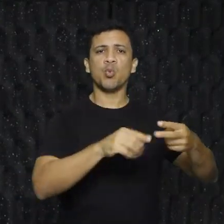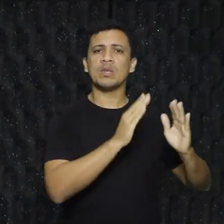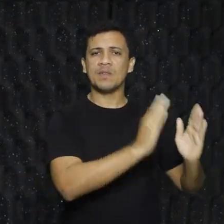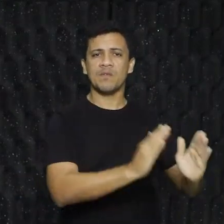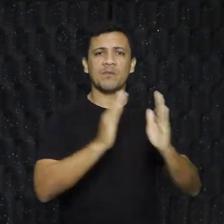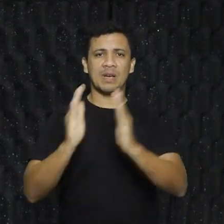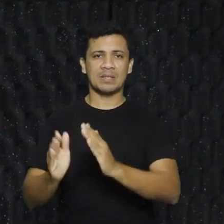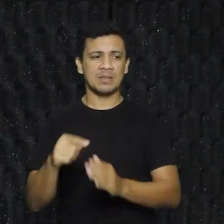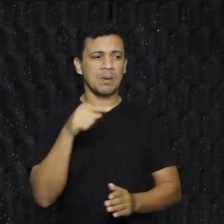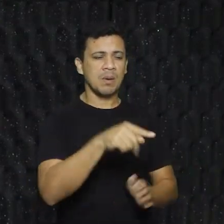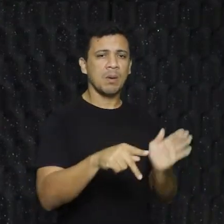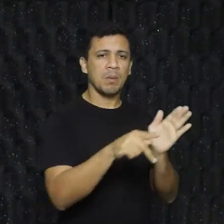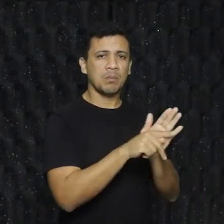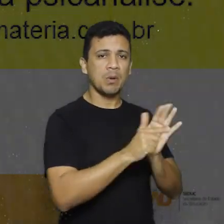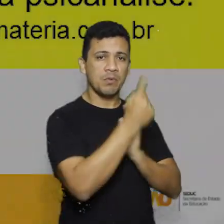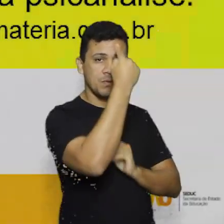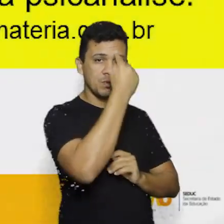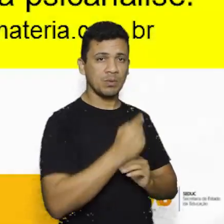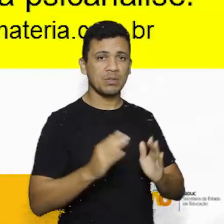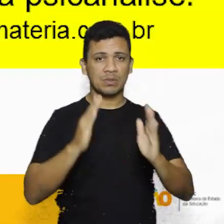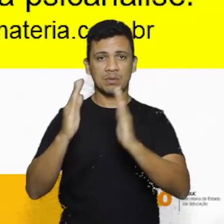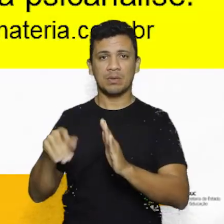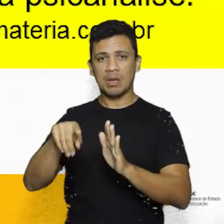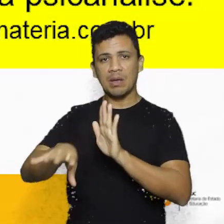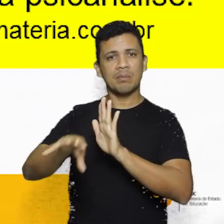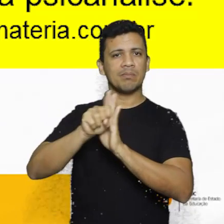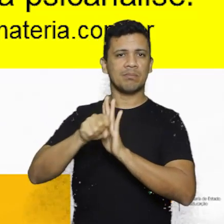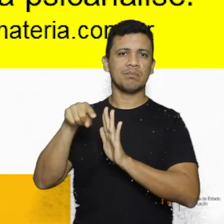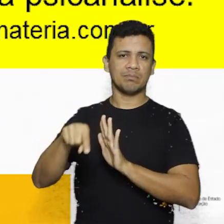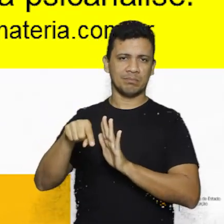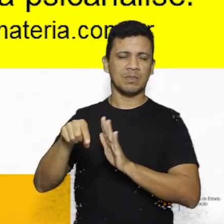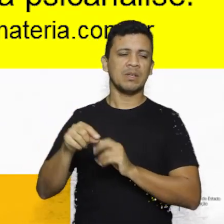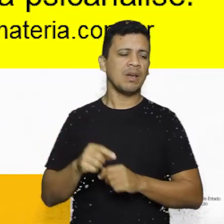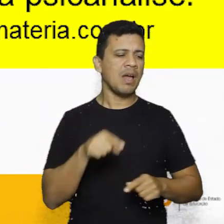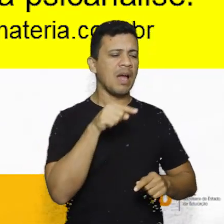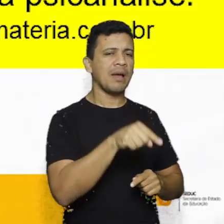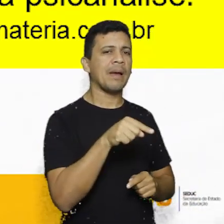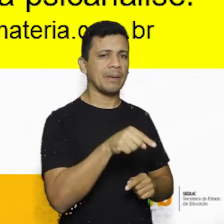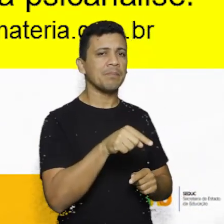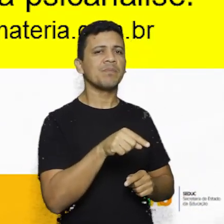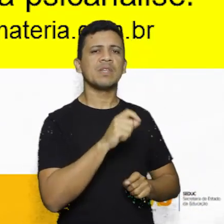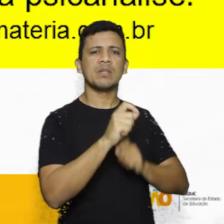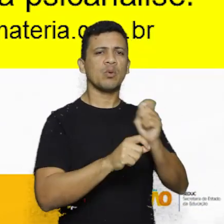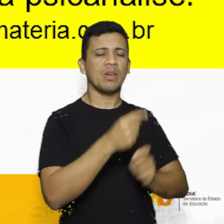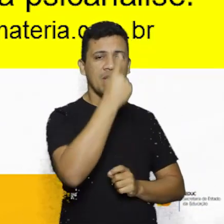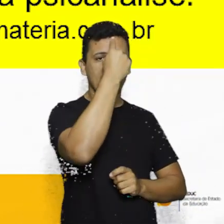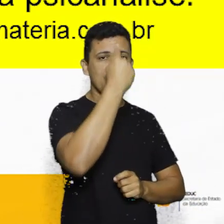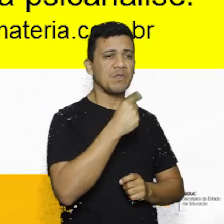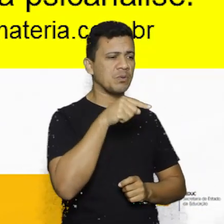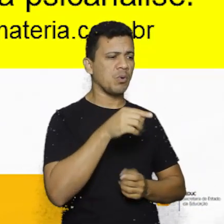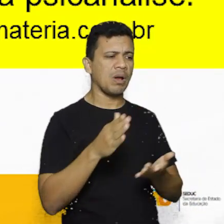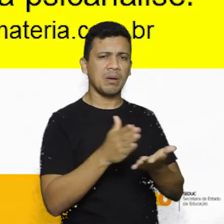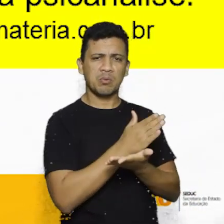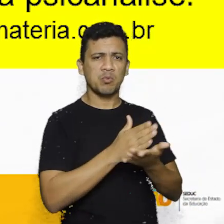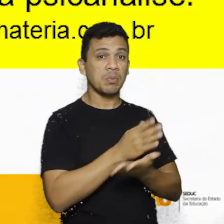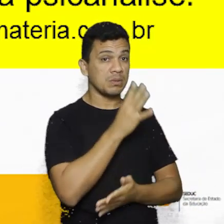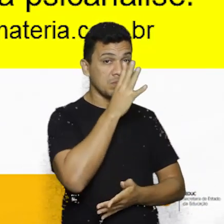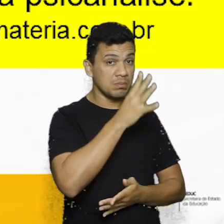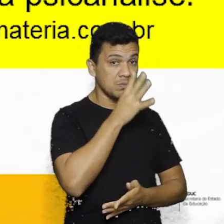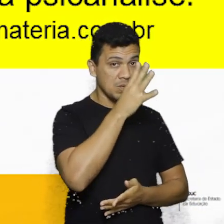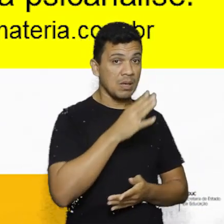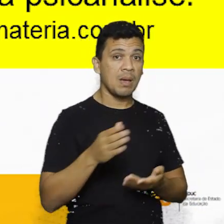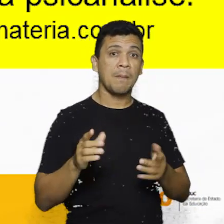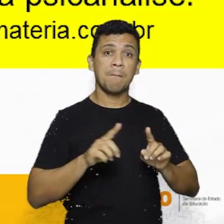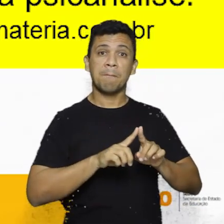surrealismo figurativo e o surrealismo abstrato. No figurativo, as figuras são absurdas, porém,